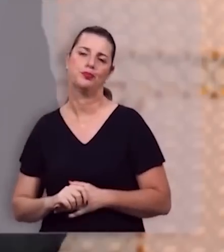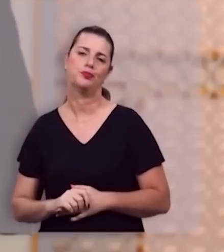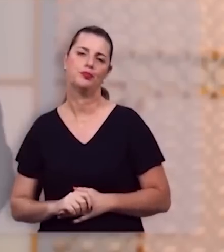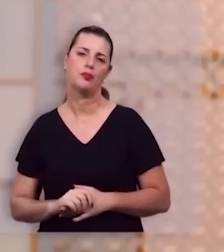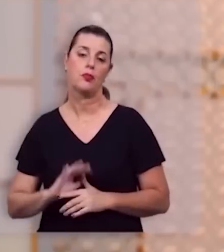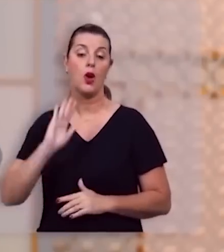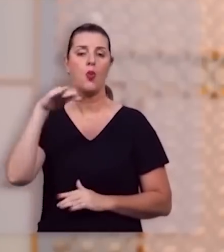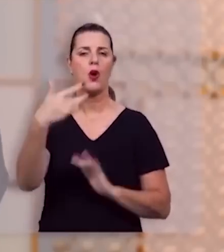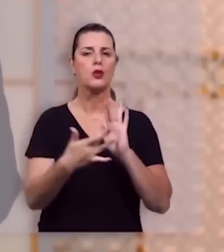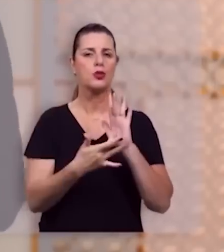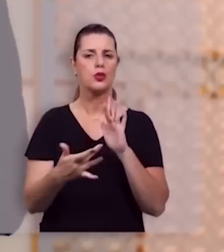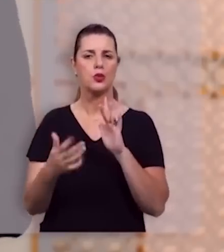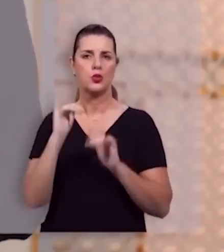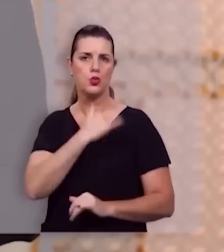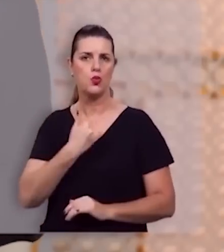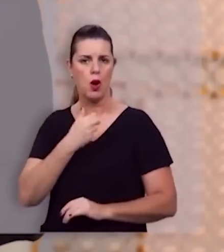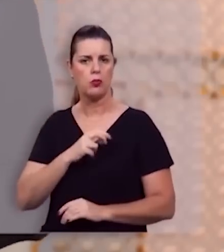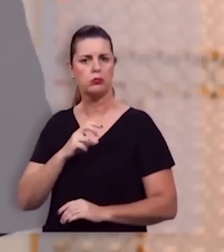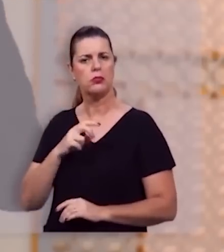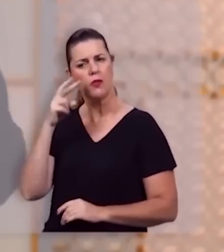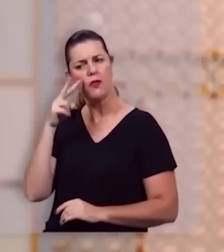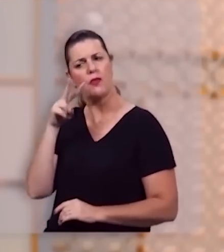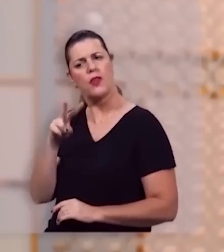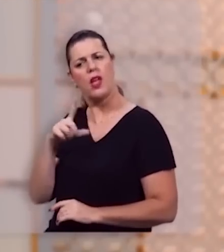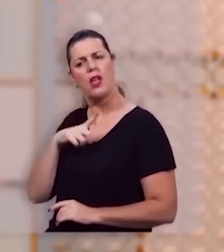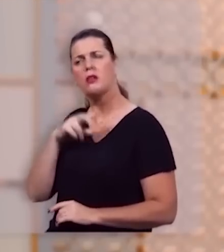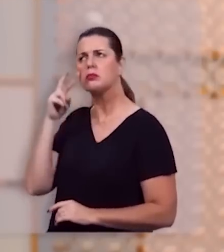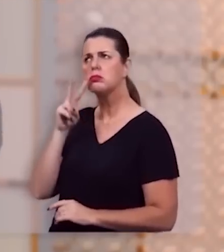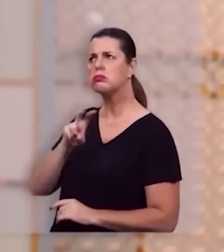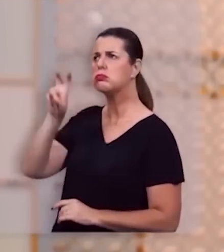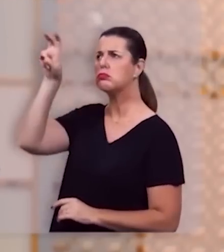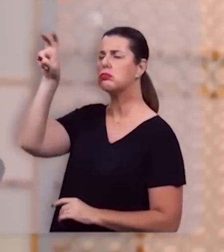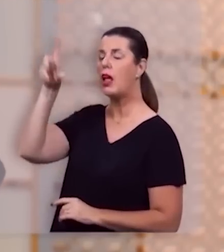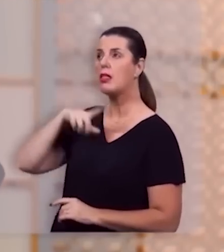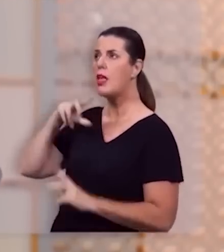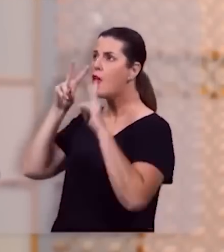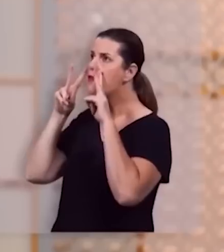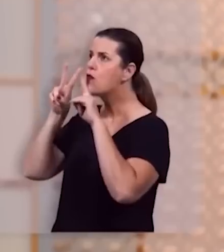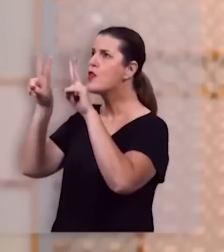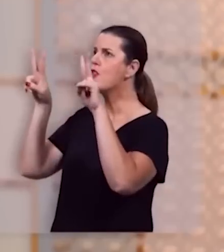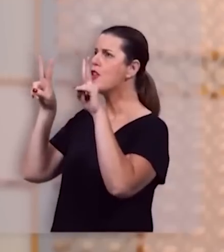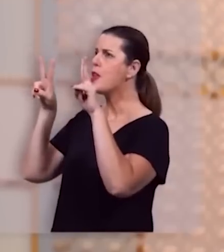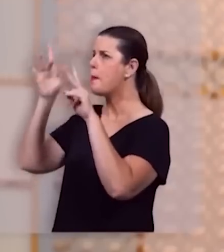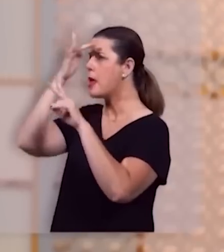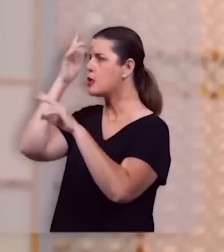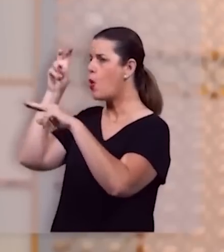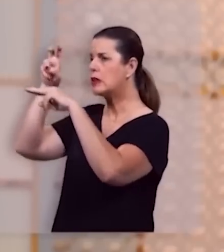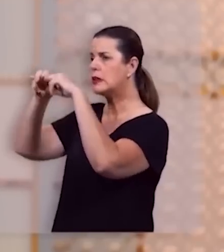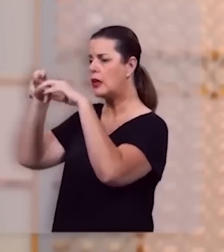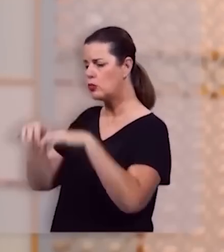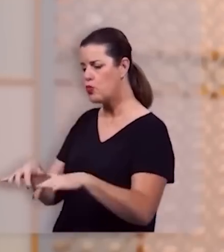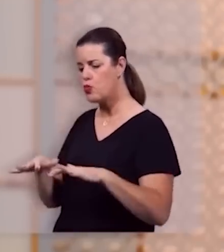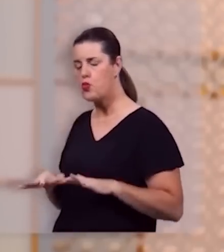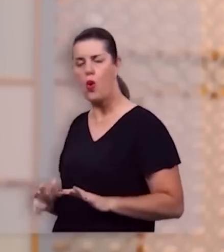Quando João sobe, ele tem a visão de alguém sentado no trono. Ele não ousa sequer